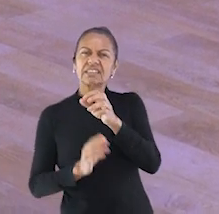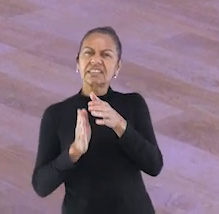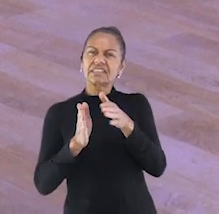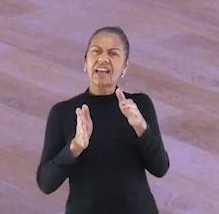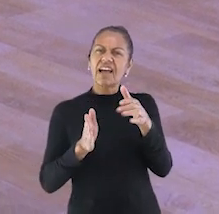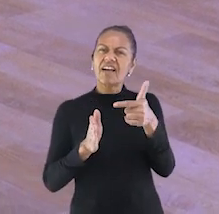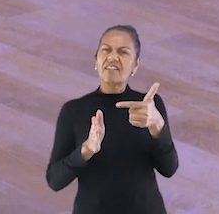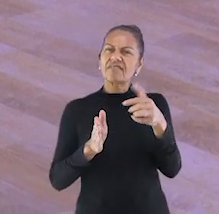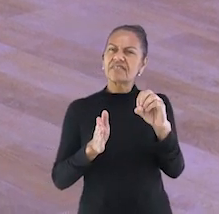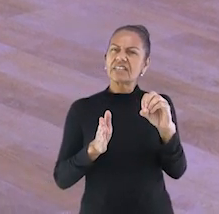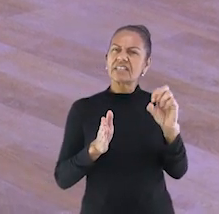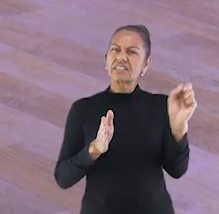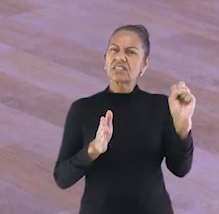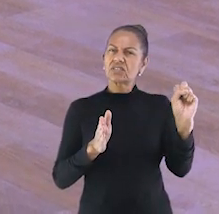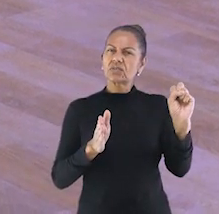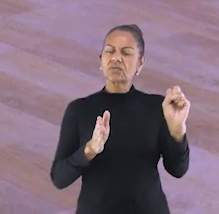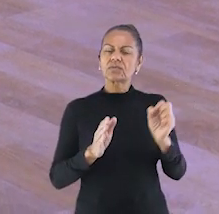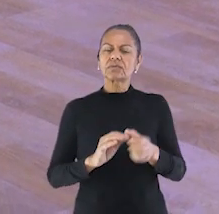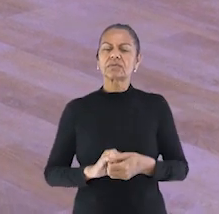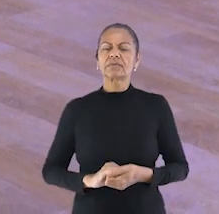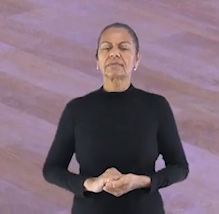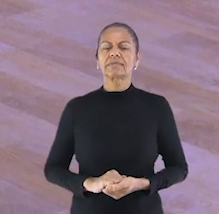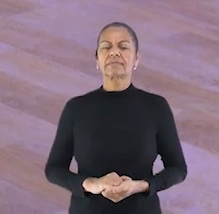a vinte segundos. Beleza?